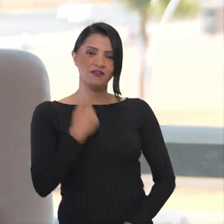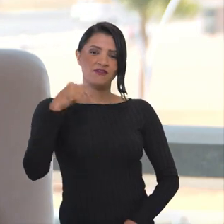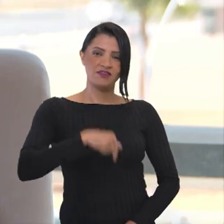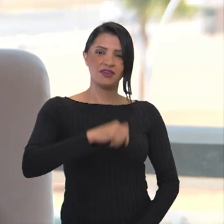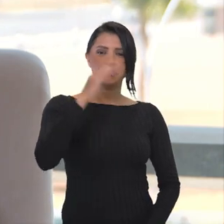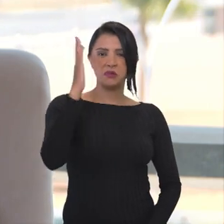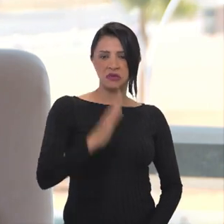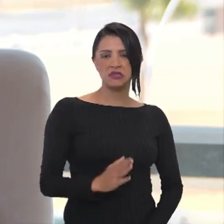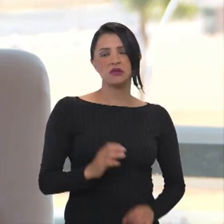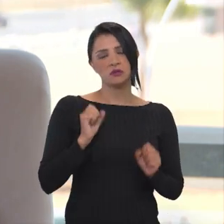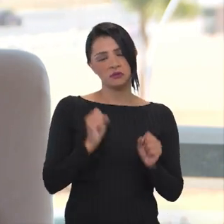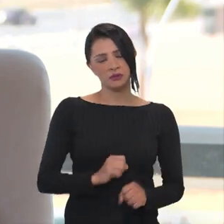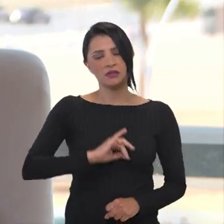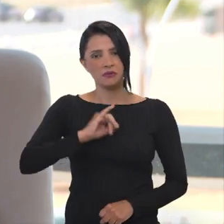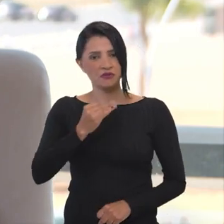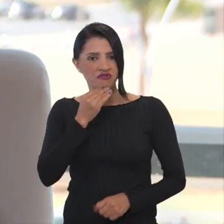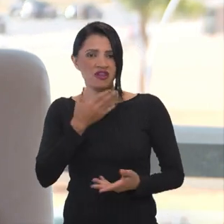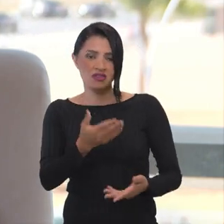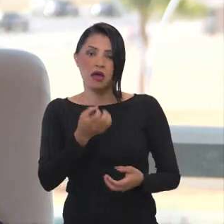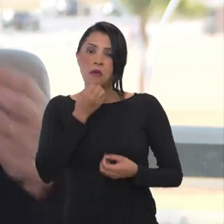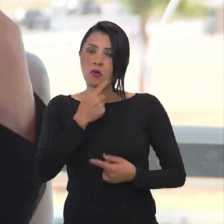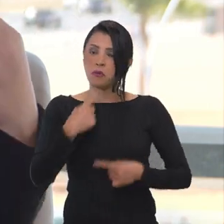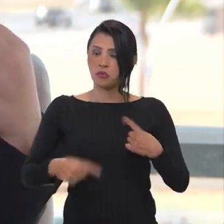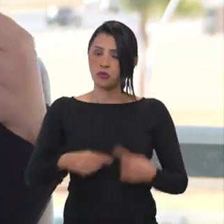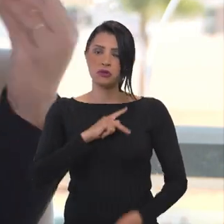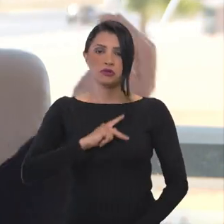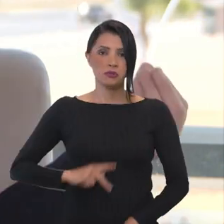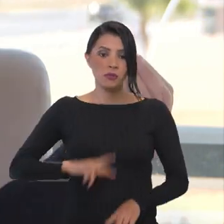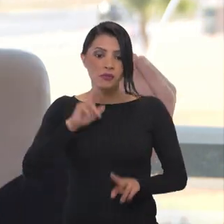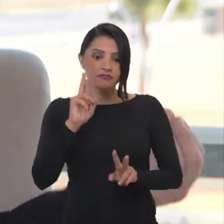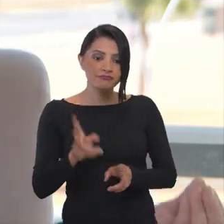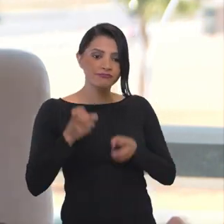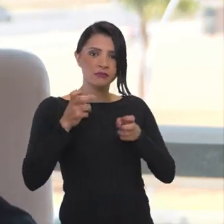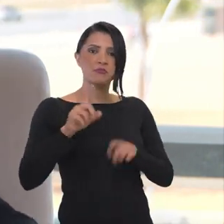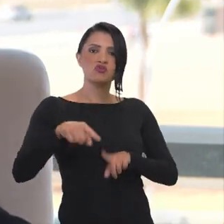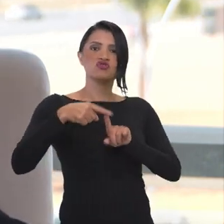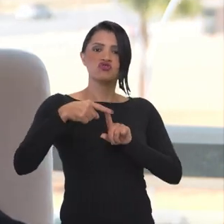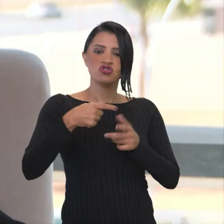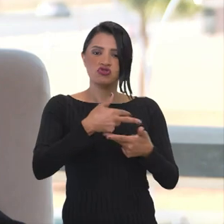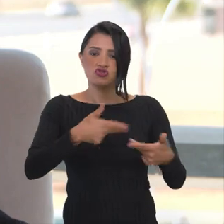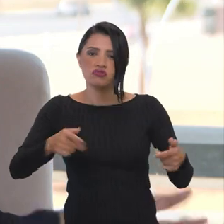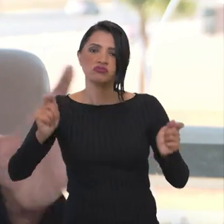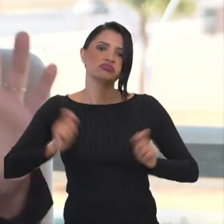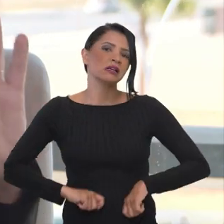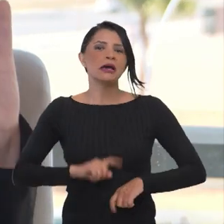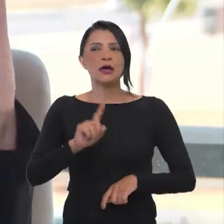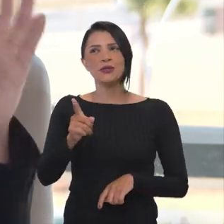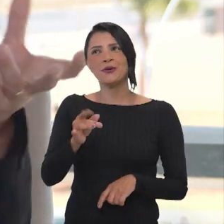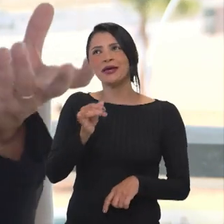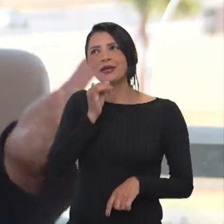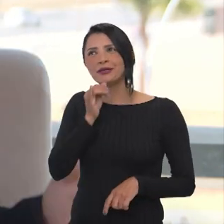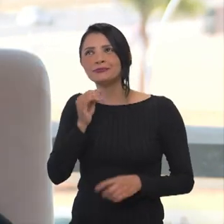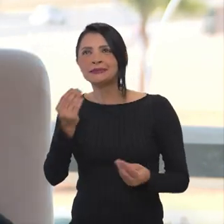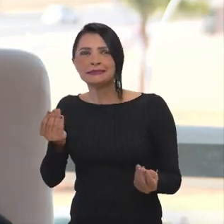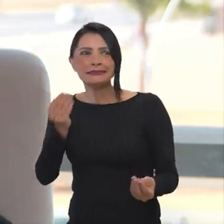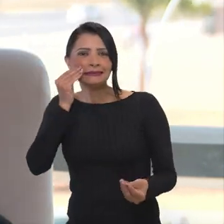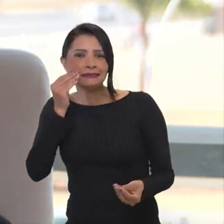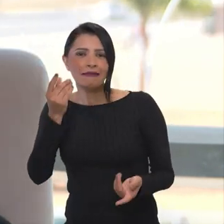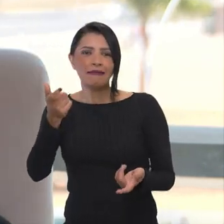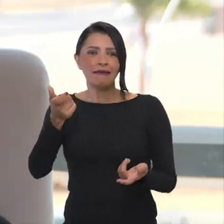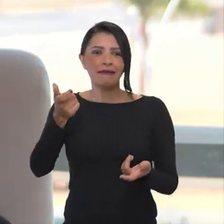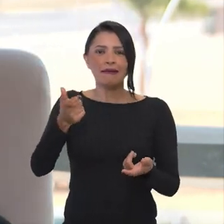se aproveitar e ter boas políticas públicas e enxergar nisso algo positivo. E não um pouco essa tentativa de